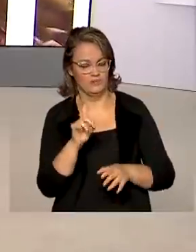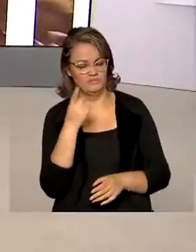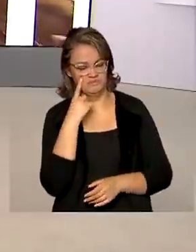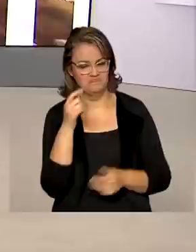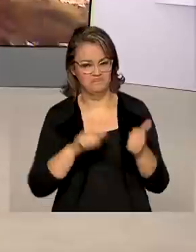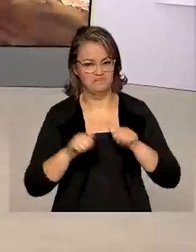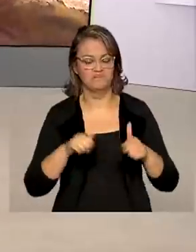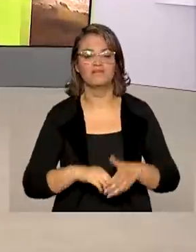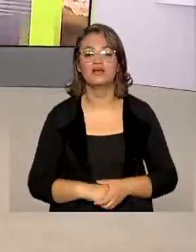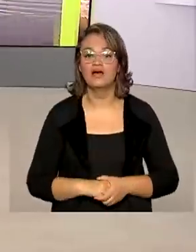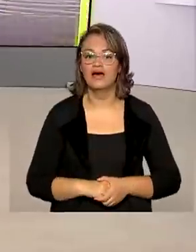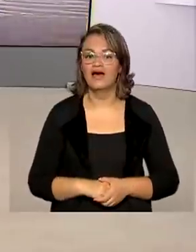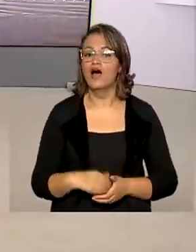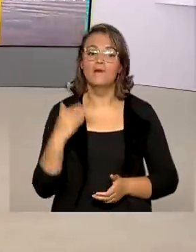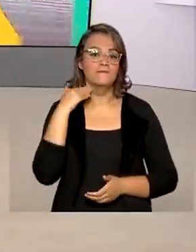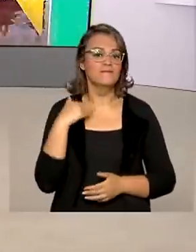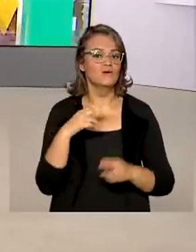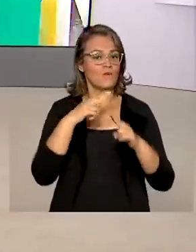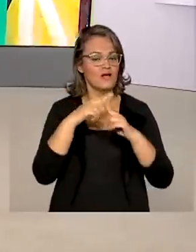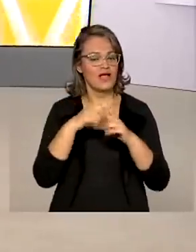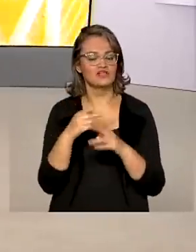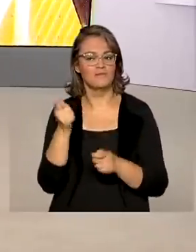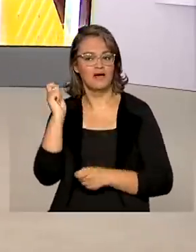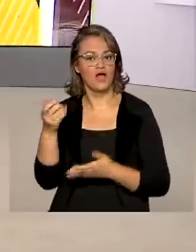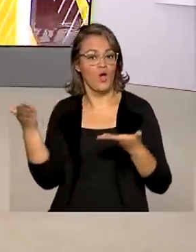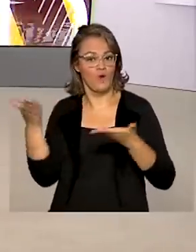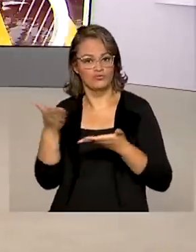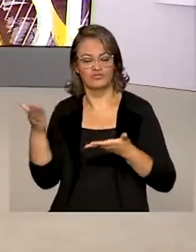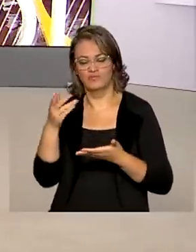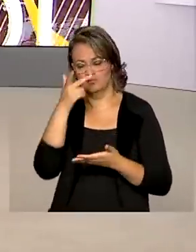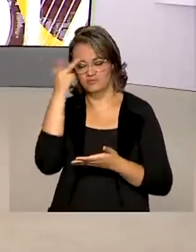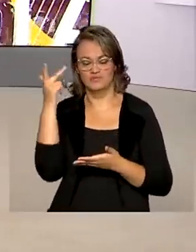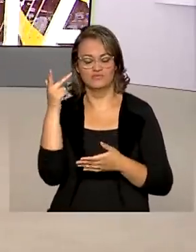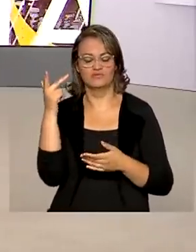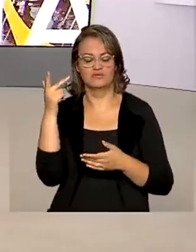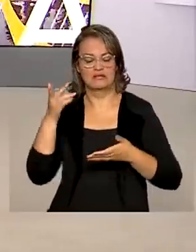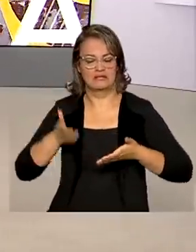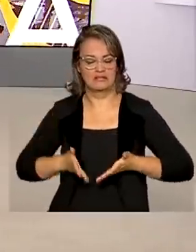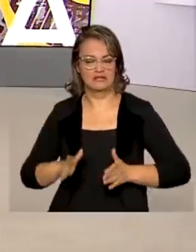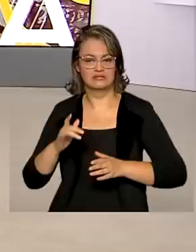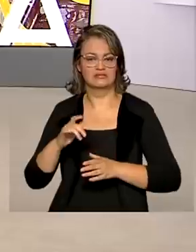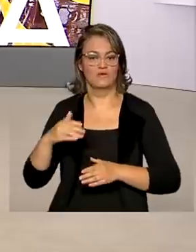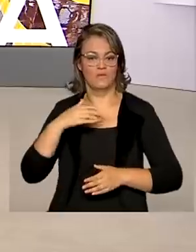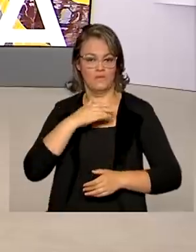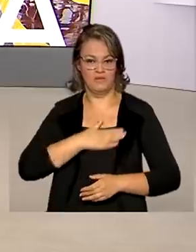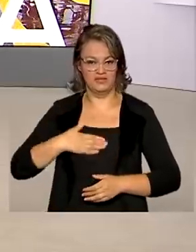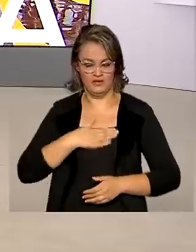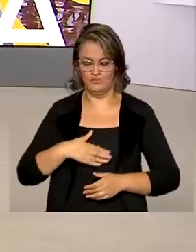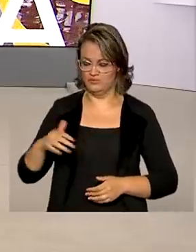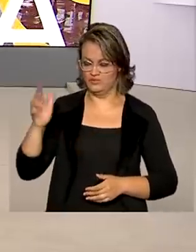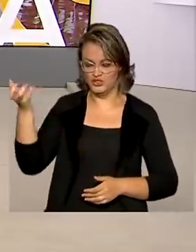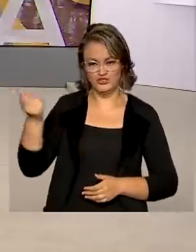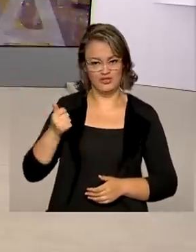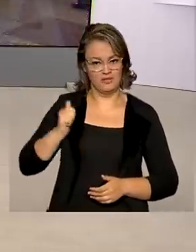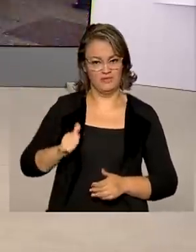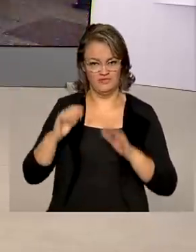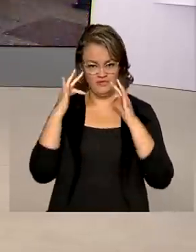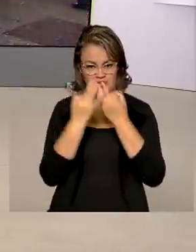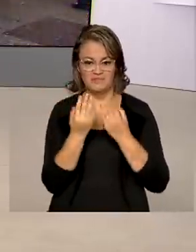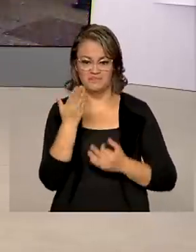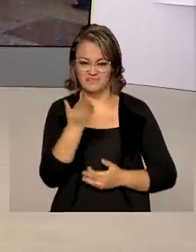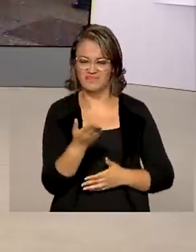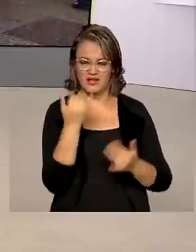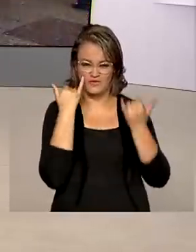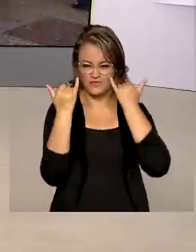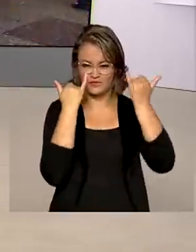A Caixa paga hoje o auxílio emergencial para trabalhadores nascidos em agosto e beneficiários do Bolsa Família. Vamos ao Rio de Janeiro. Tiago Pimenta